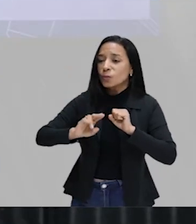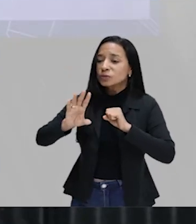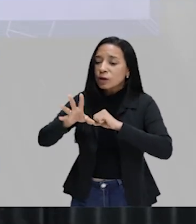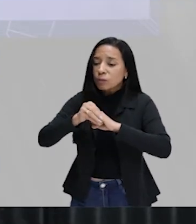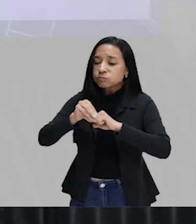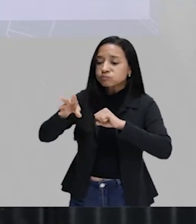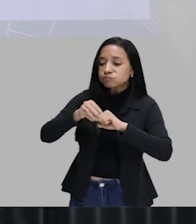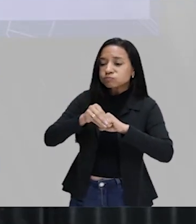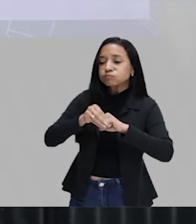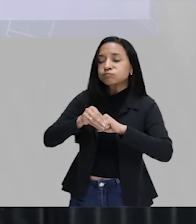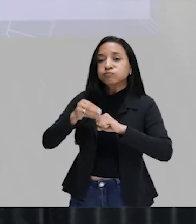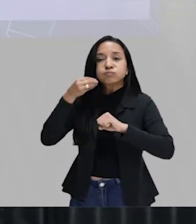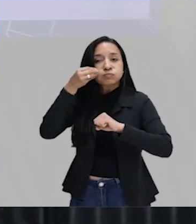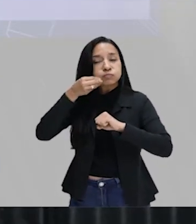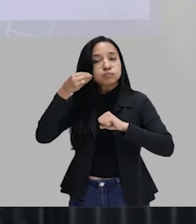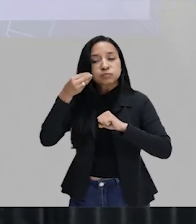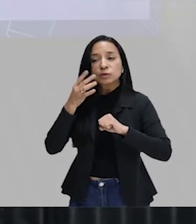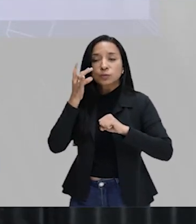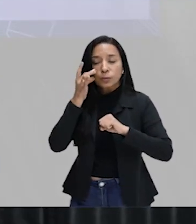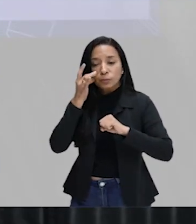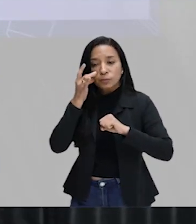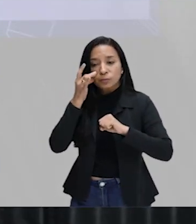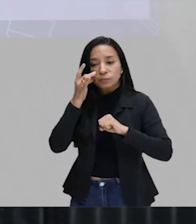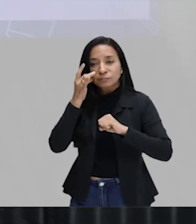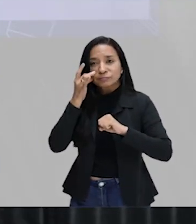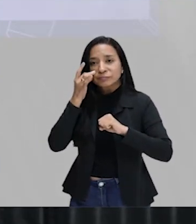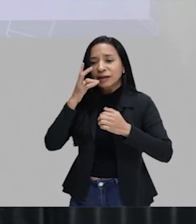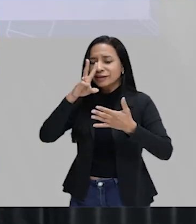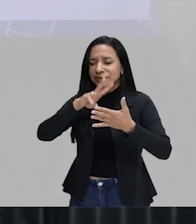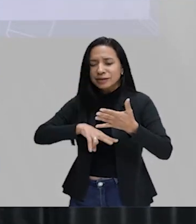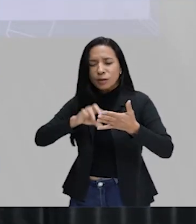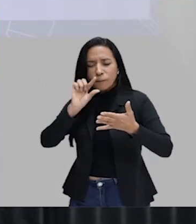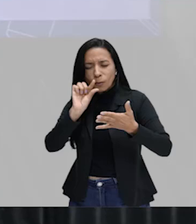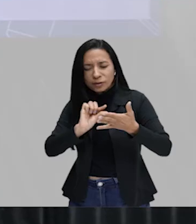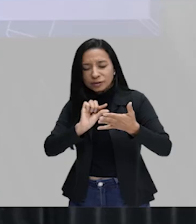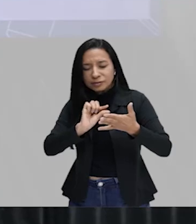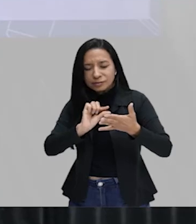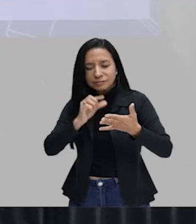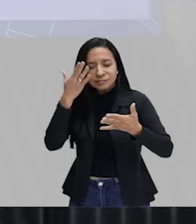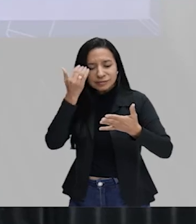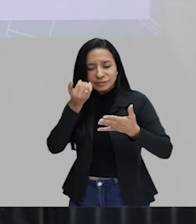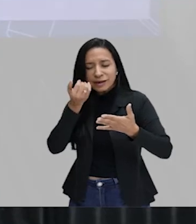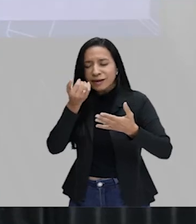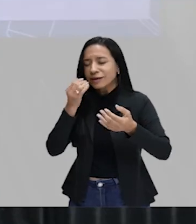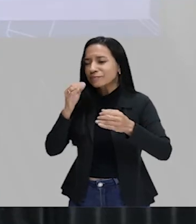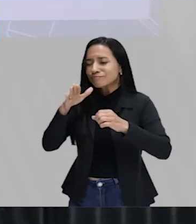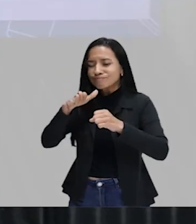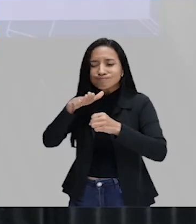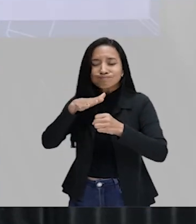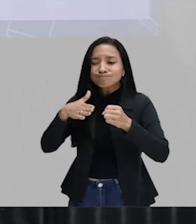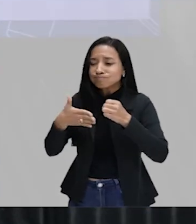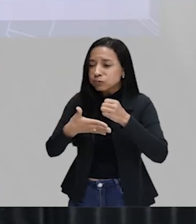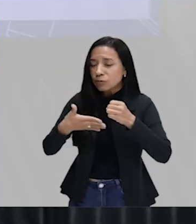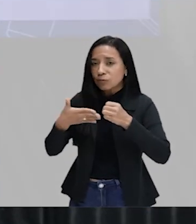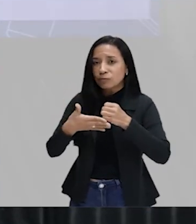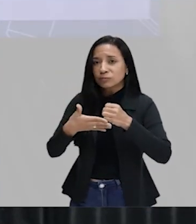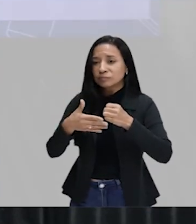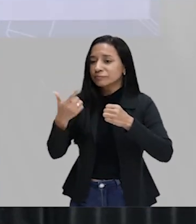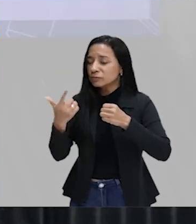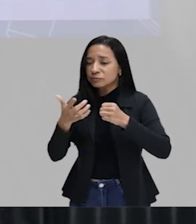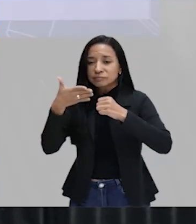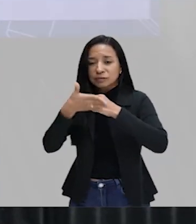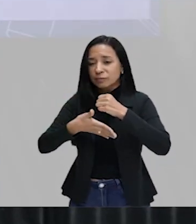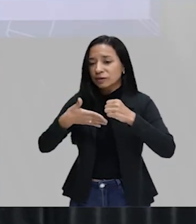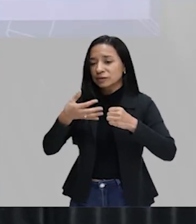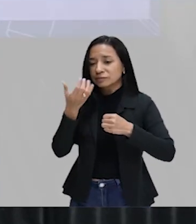Ah, eu não li muito sobre isso, então eu sei pouco, então eu na superficialidade. Ah, é, acho que... É, não tenho opinião, não.